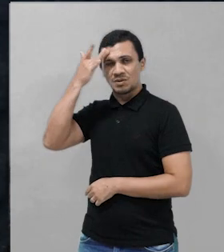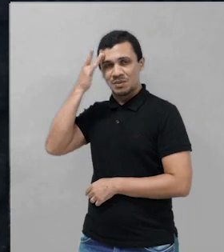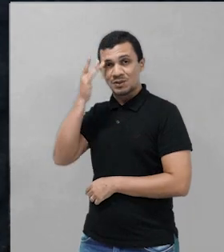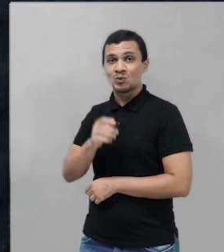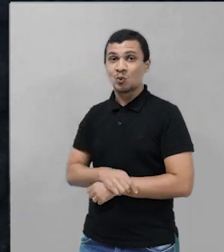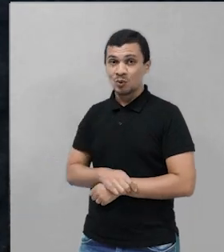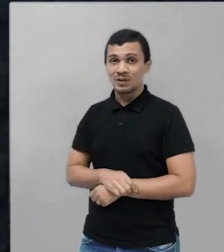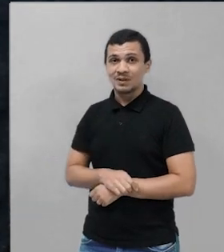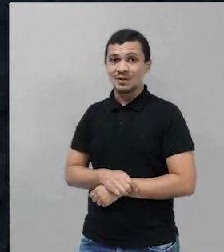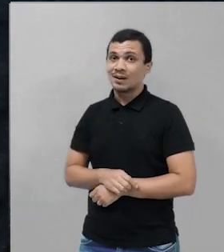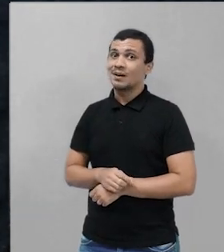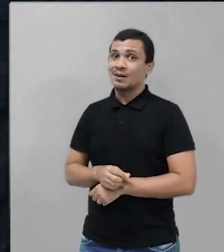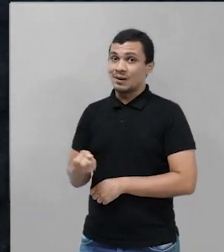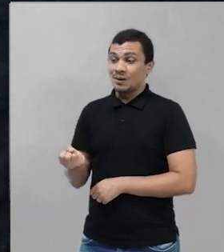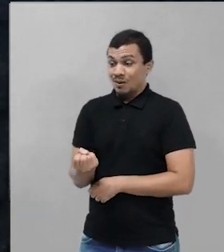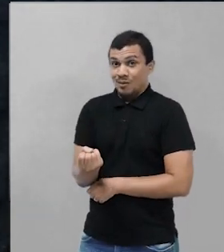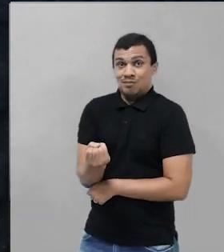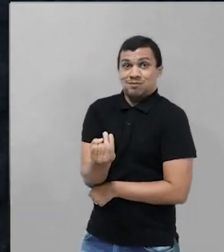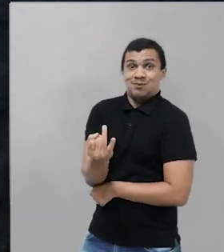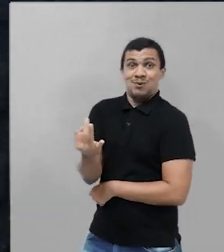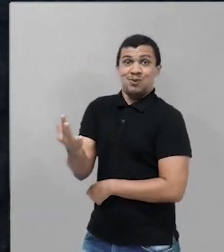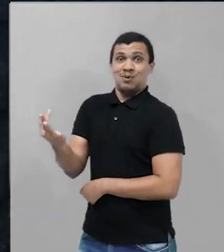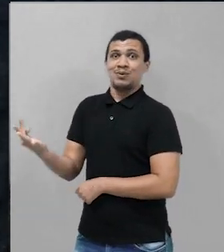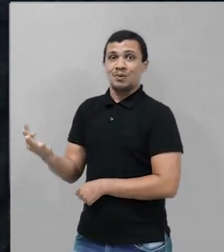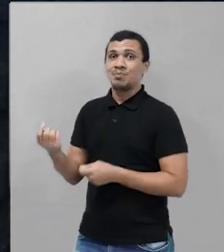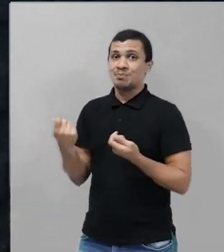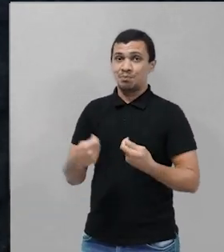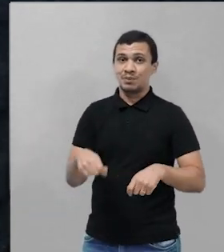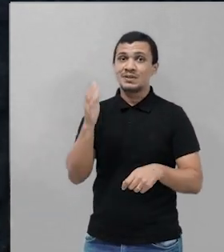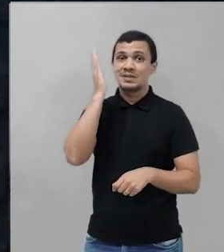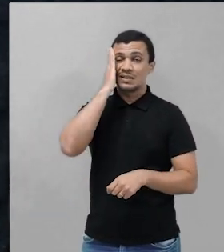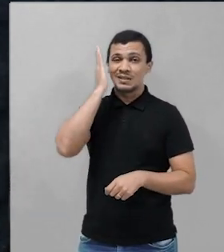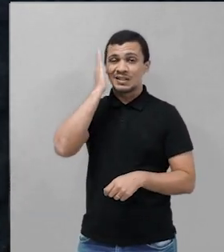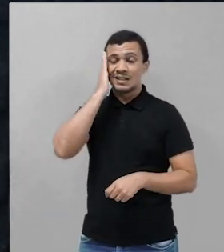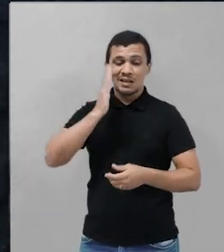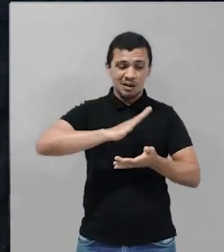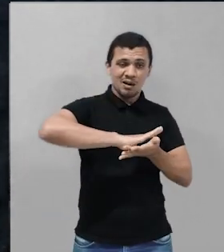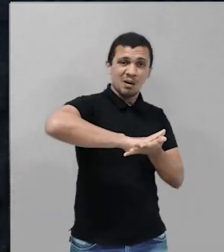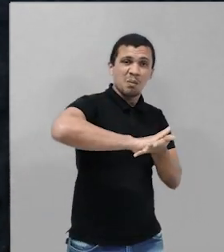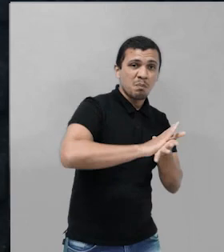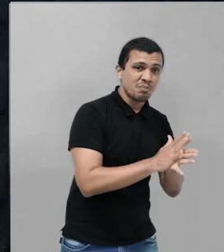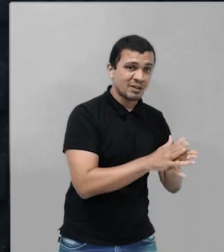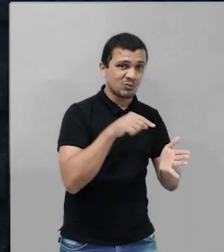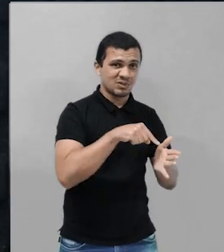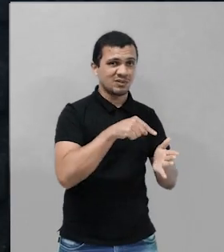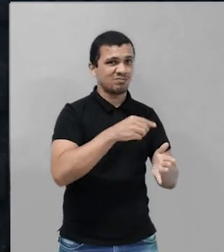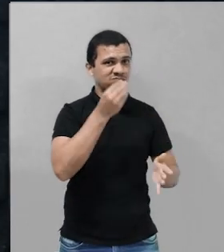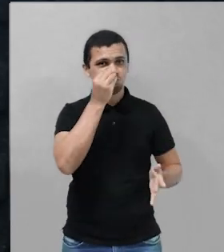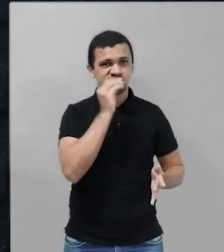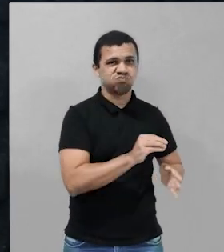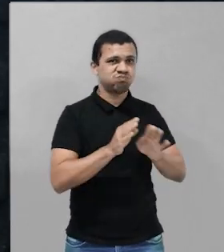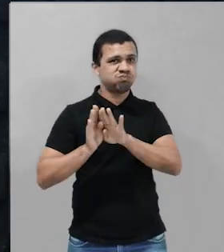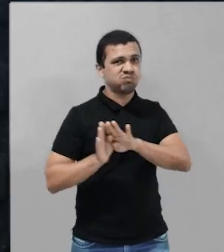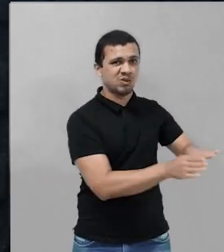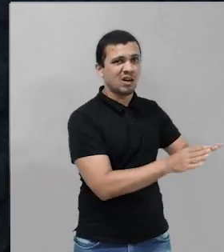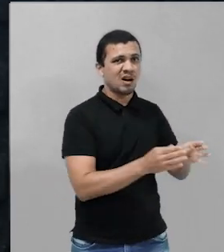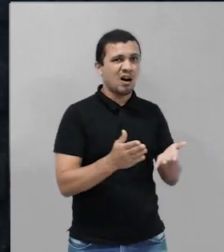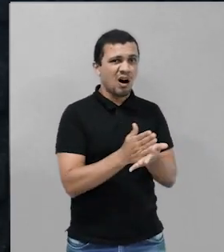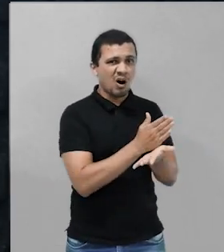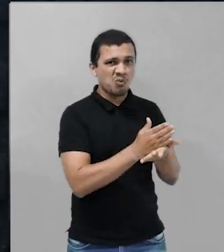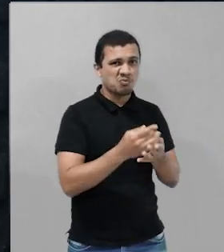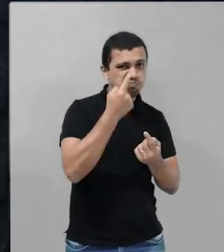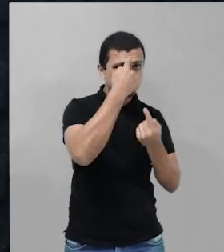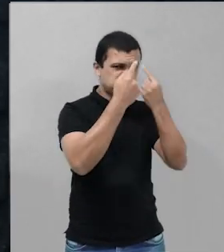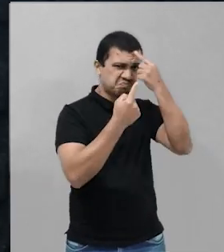a gente entenda e desconstrua preconceitos e ideias completamente absurdas que são feitas a partir